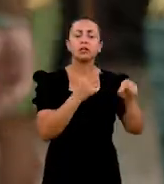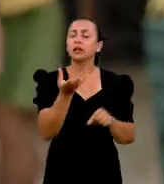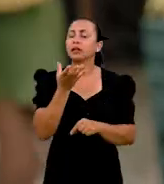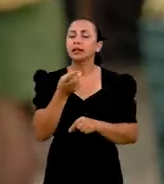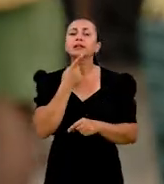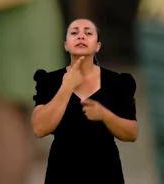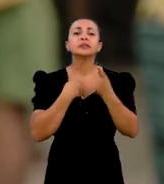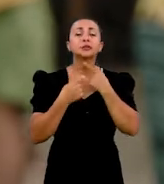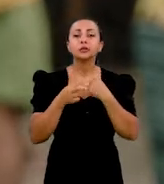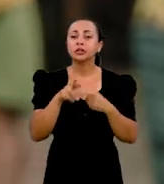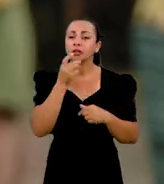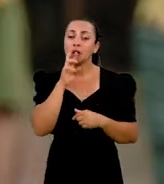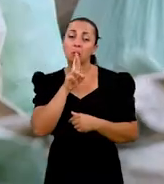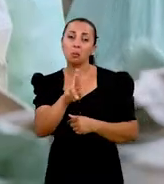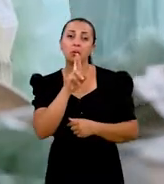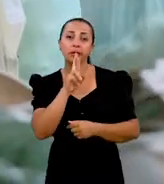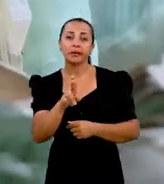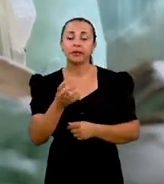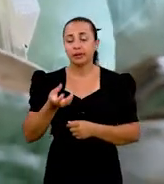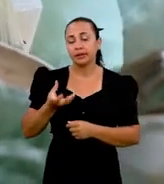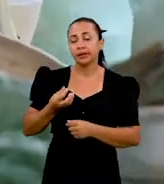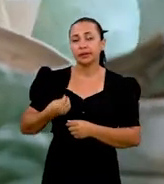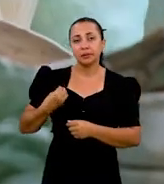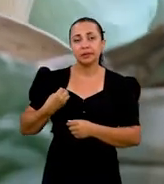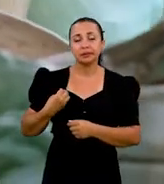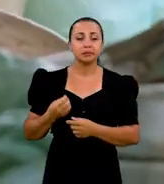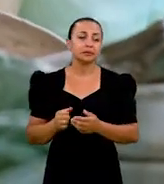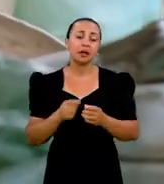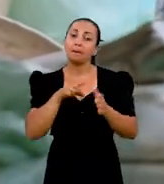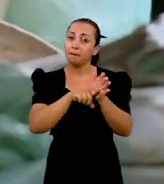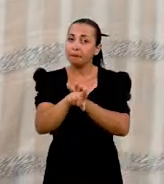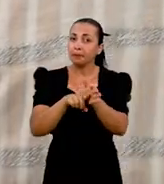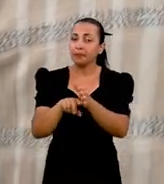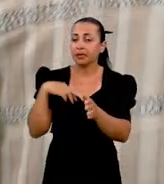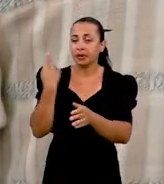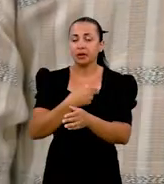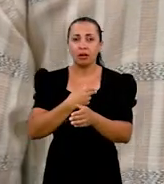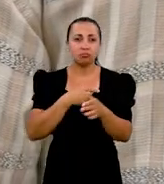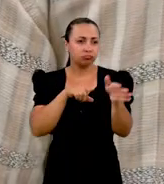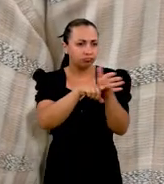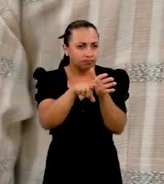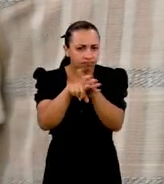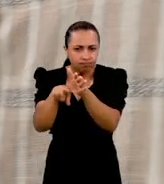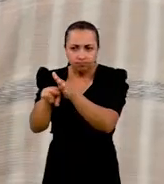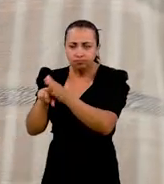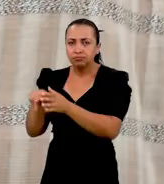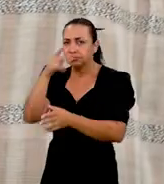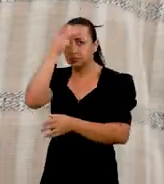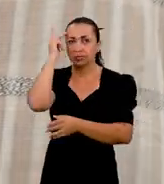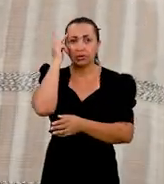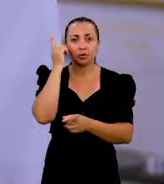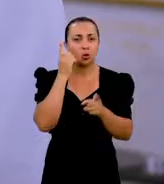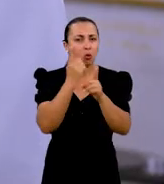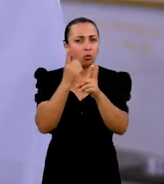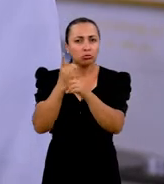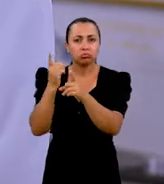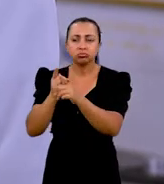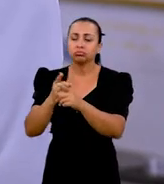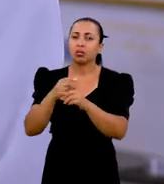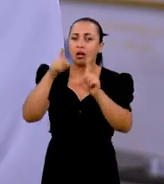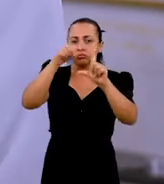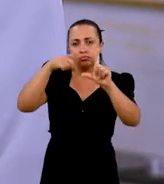a vontade de responder, quem tinha vontade de participar da pesquisa. Então, gente foi nessas pessoas e